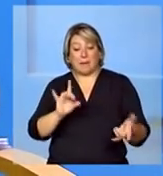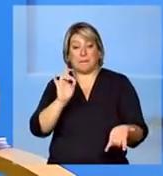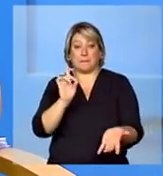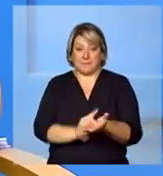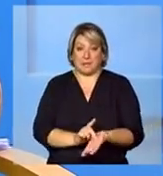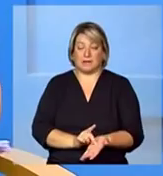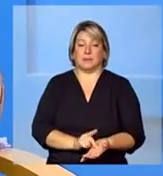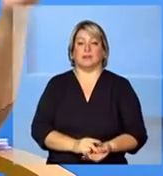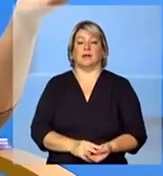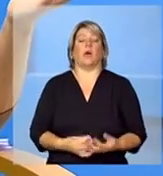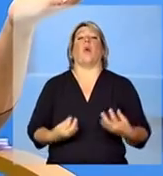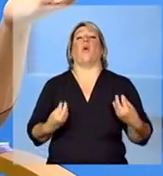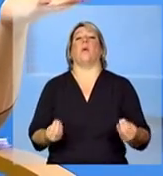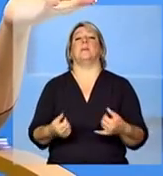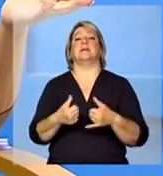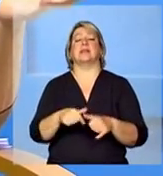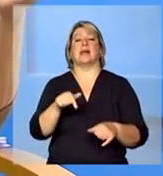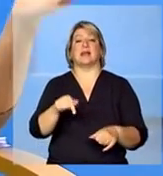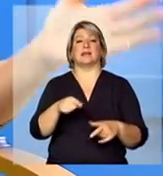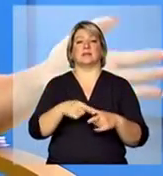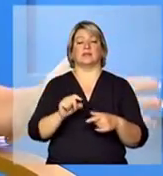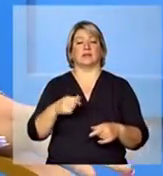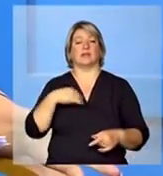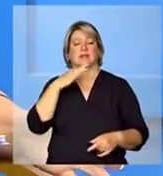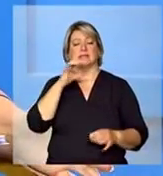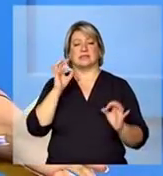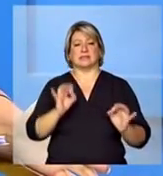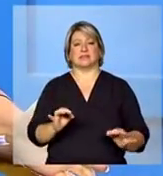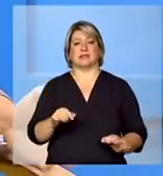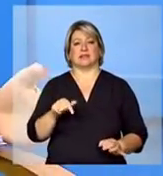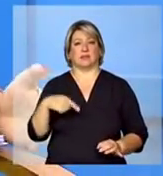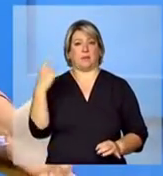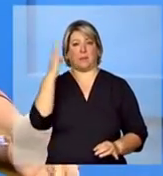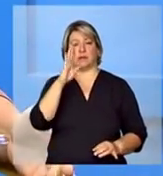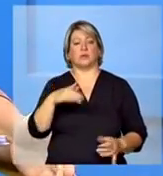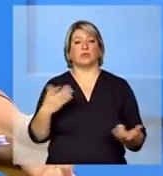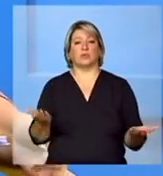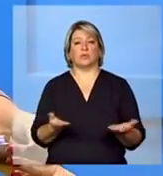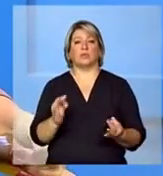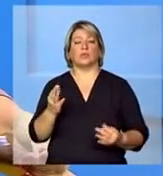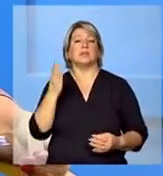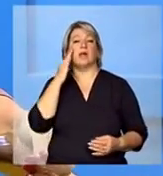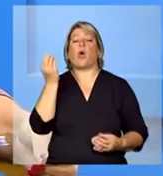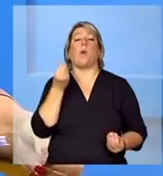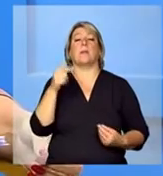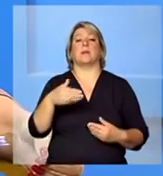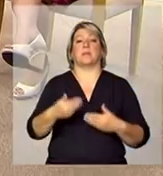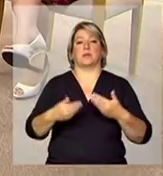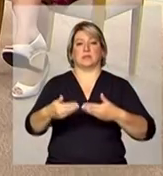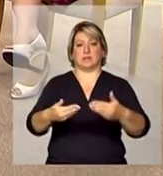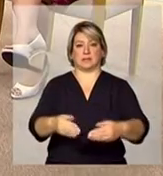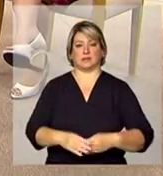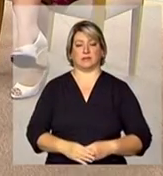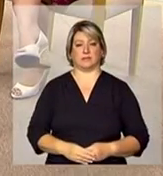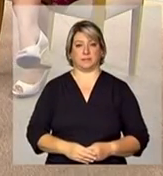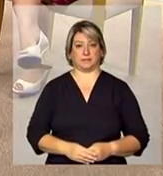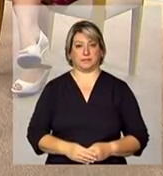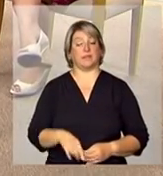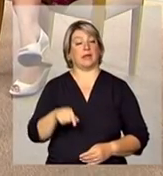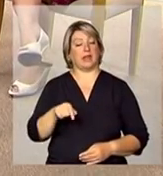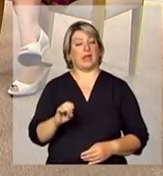como é que está essa situação porque eu tenho certeza que é uma pergunta que o Brasil inteiro está se fazendo como é que está esse processo é um processo